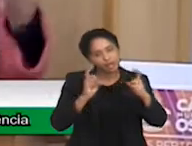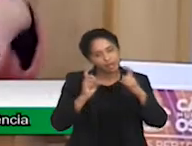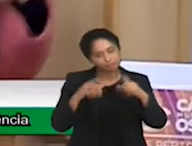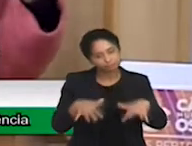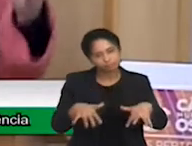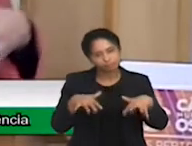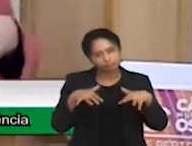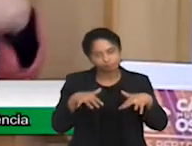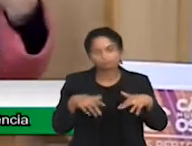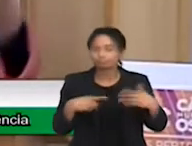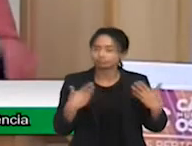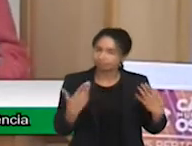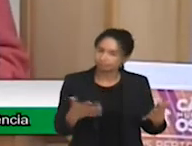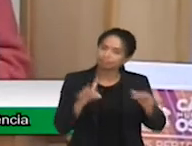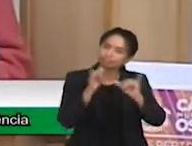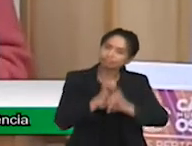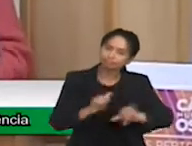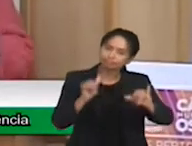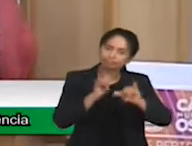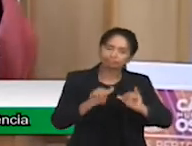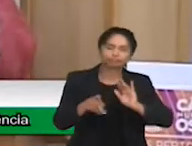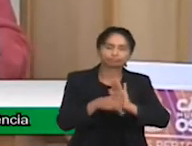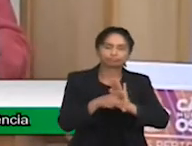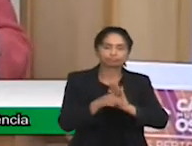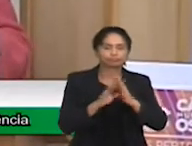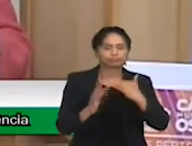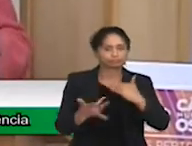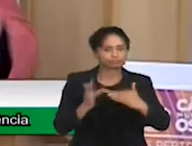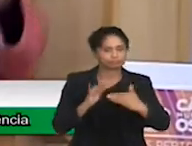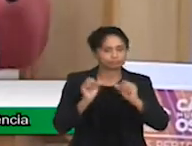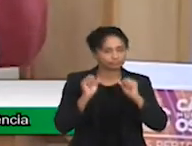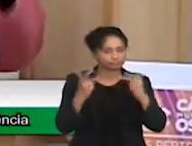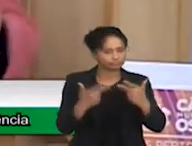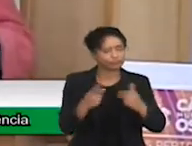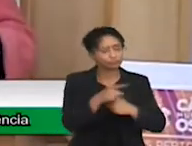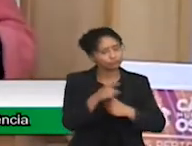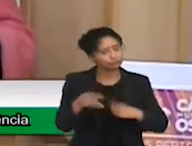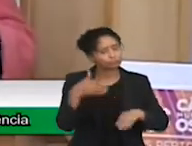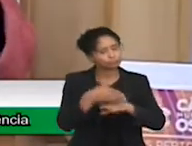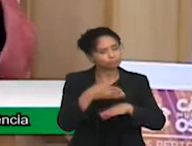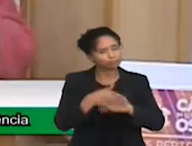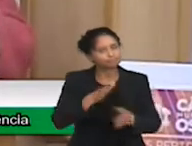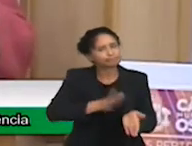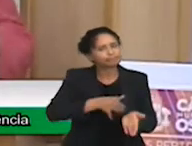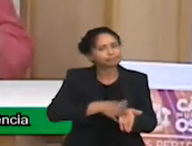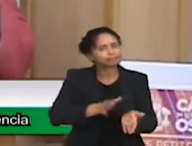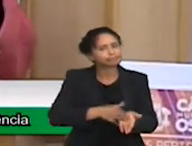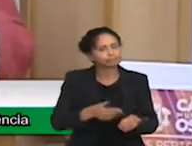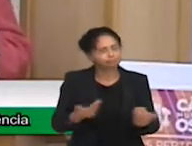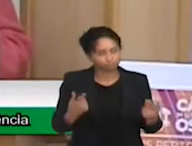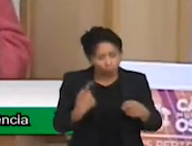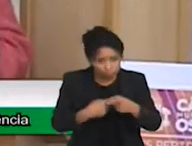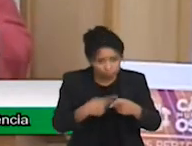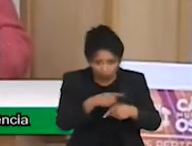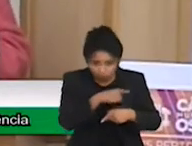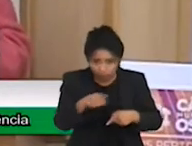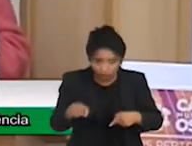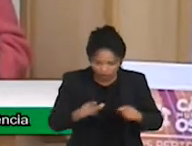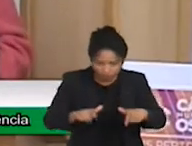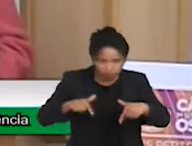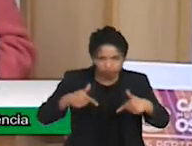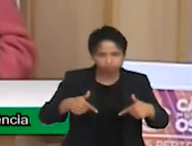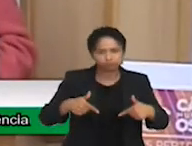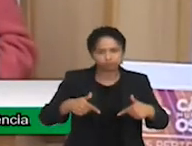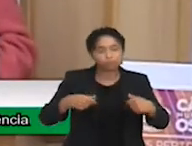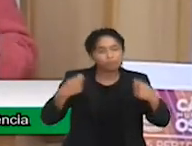divulgações nas redes sociais da Câmara mesmo e participarem e cobrarem, porque a voz de vocês ninguém vai